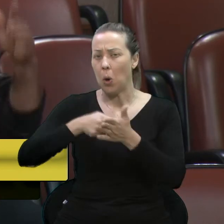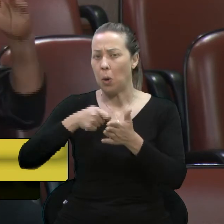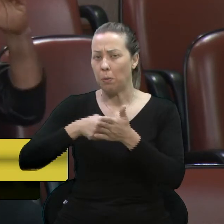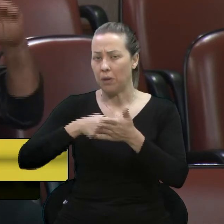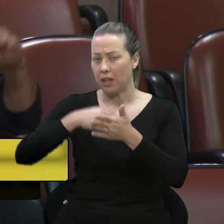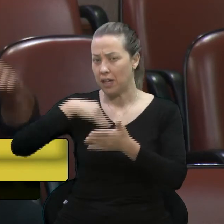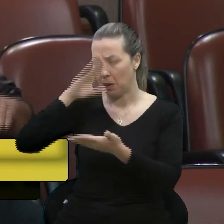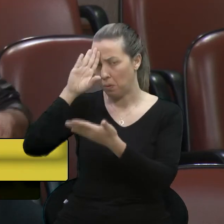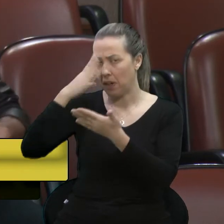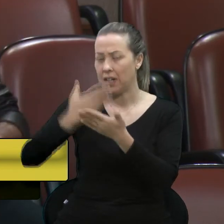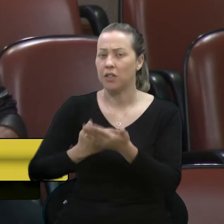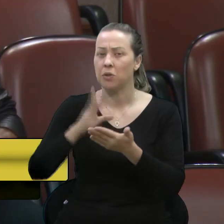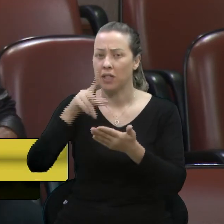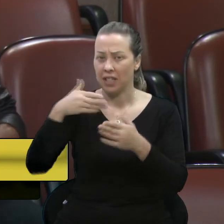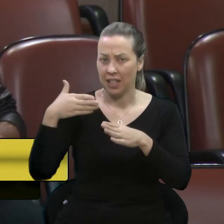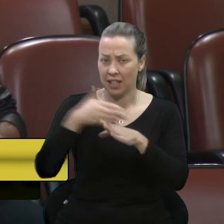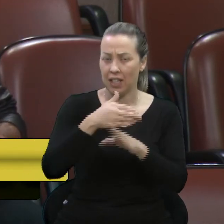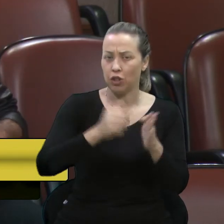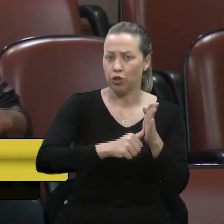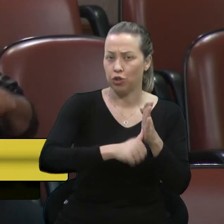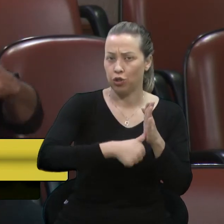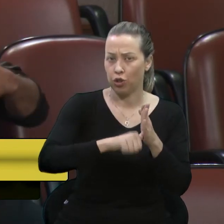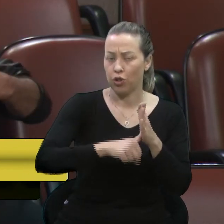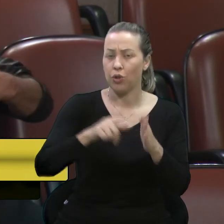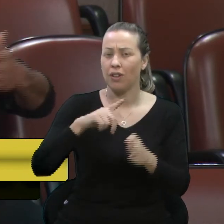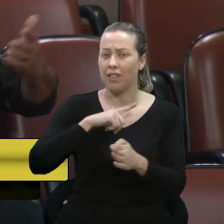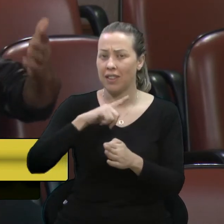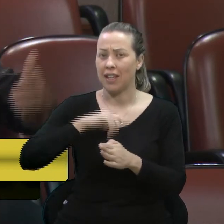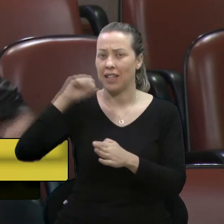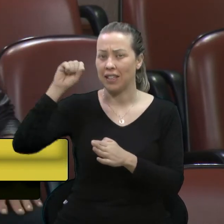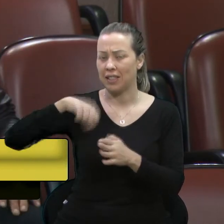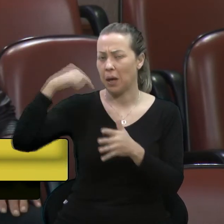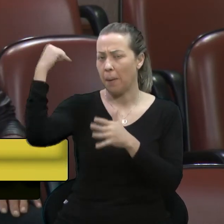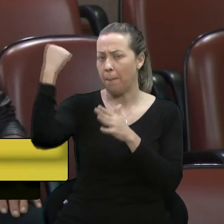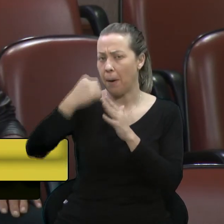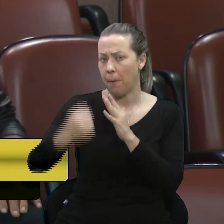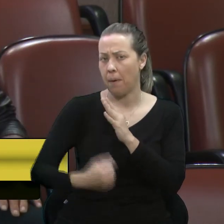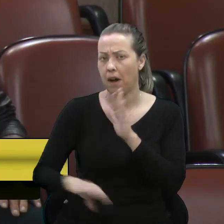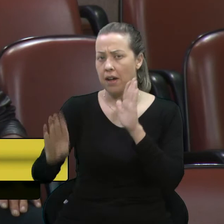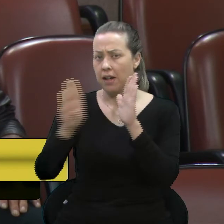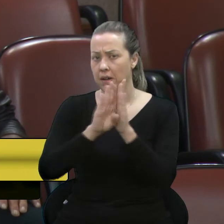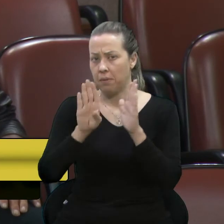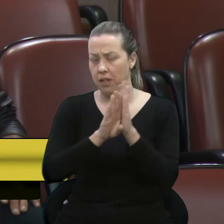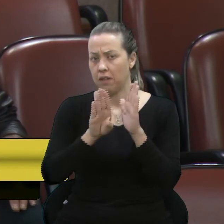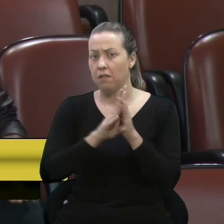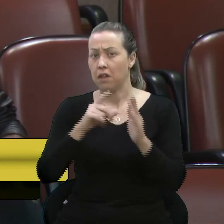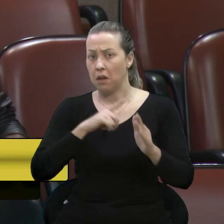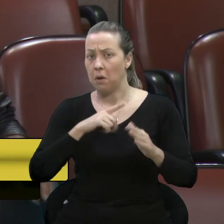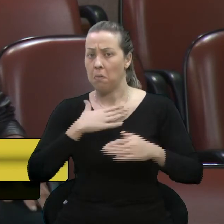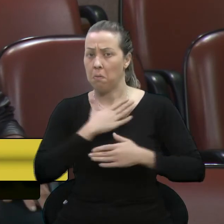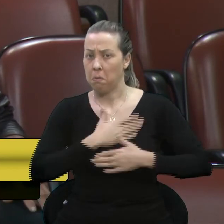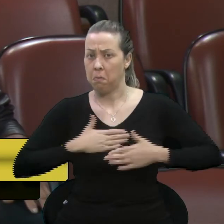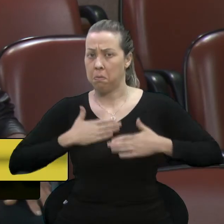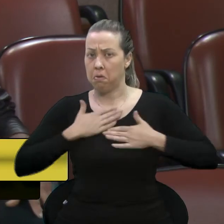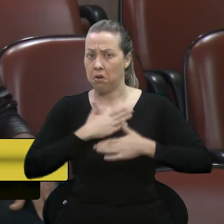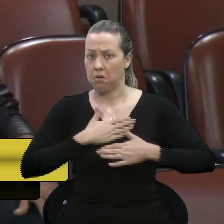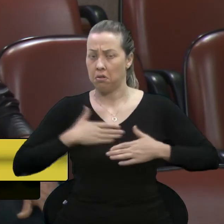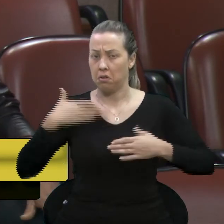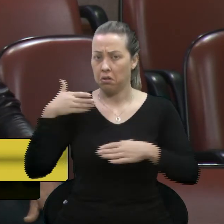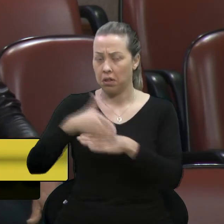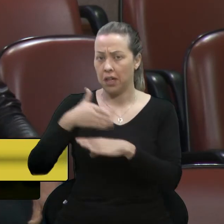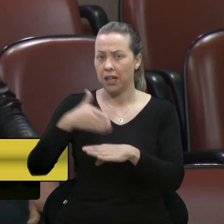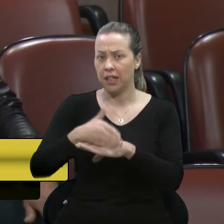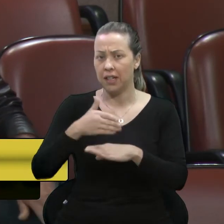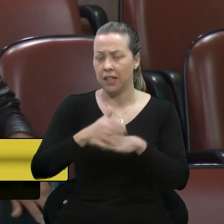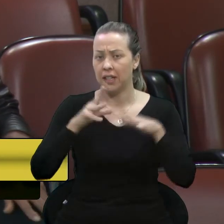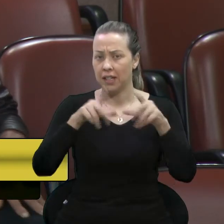aquelas pessoas que se associaram terão vários benefícios. Eu também tenho o prazer de ser convidado pela sede dos